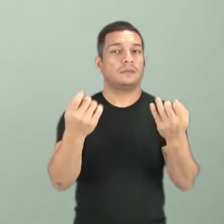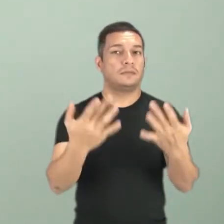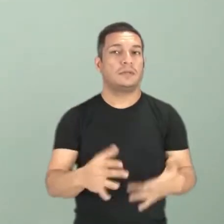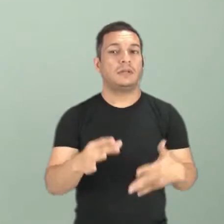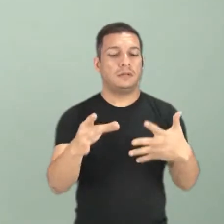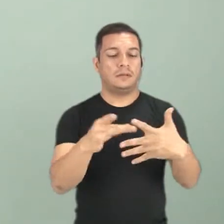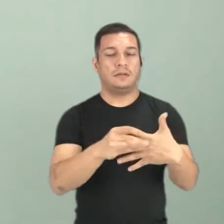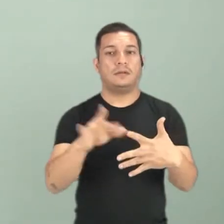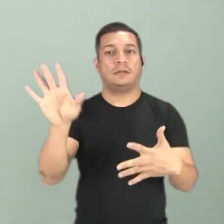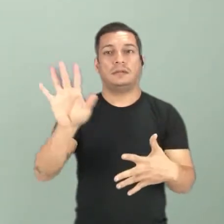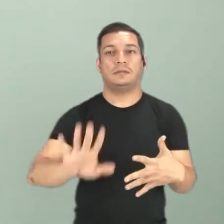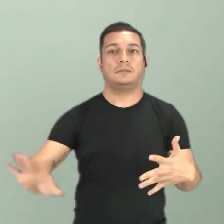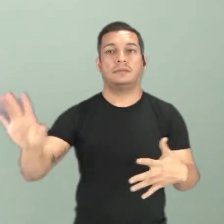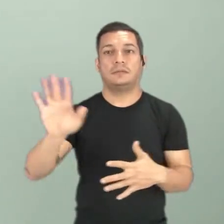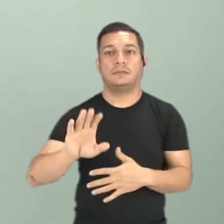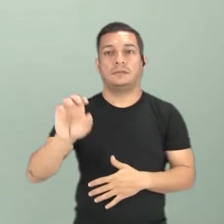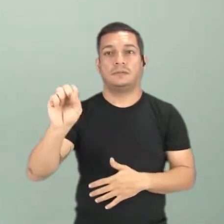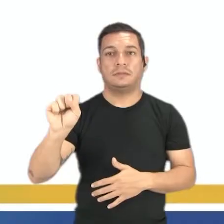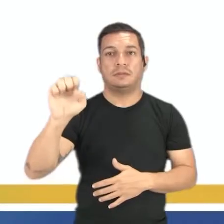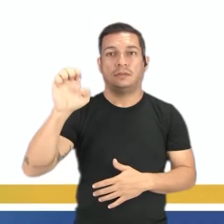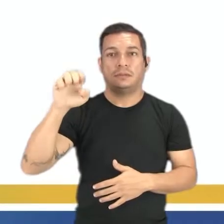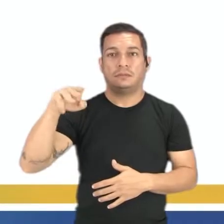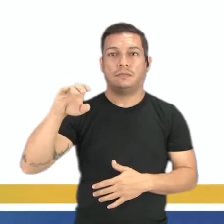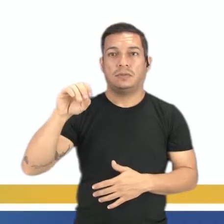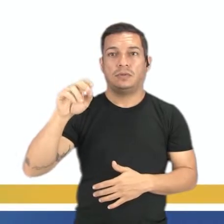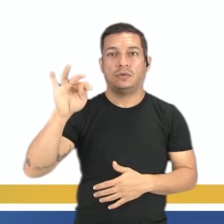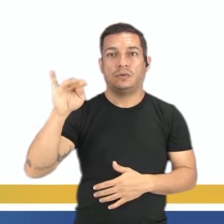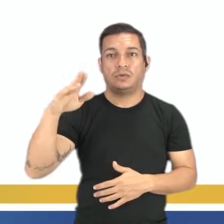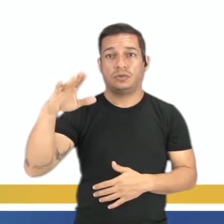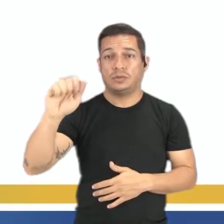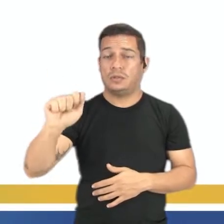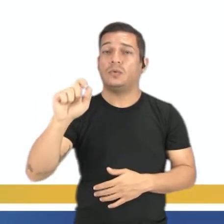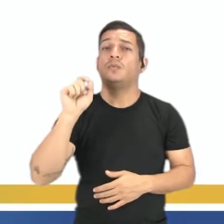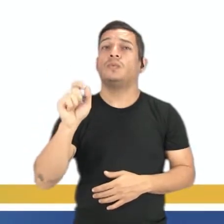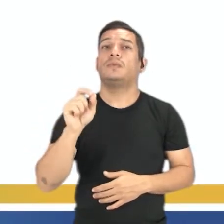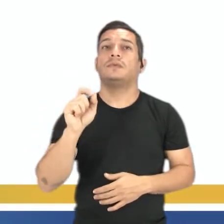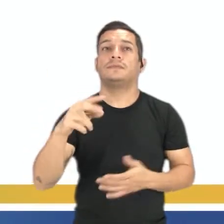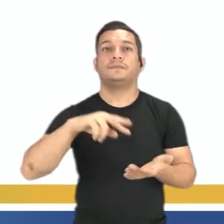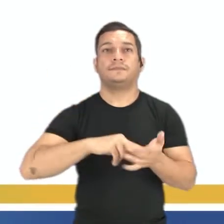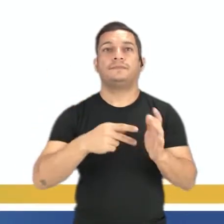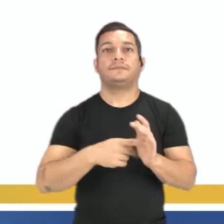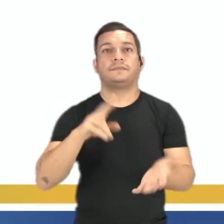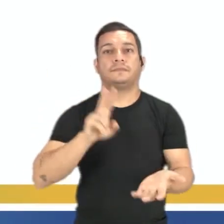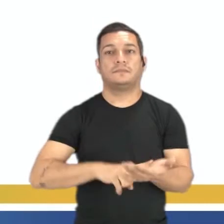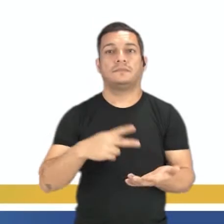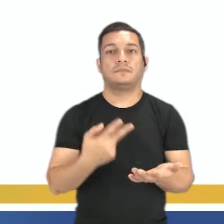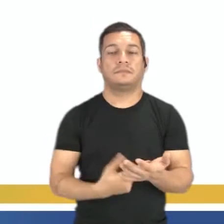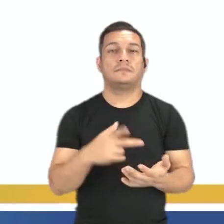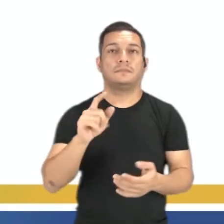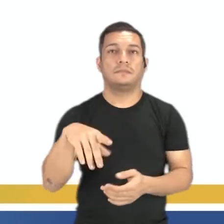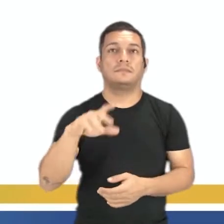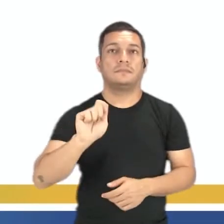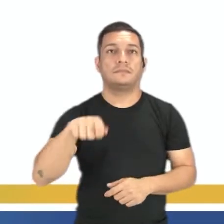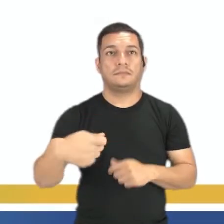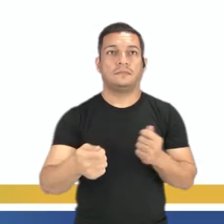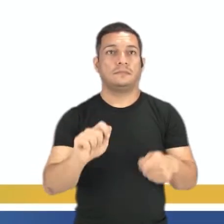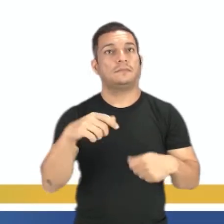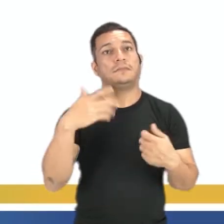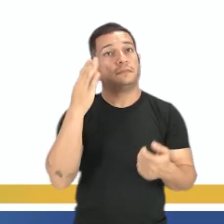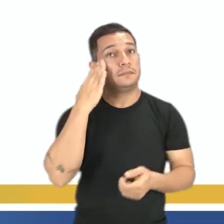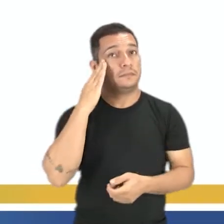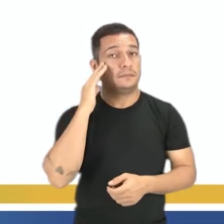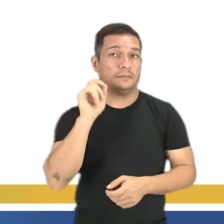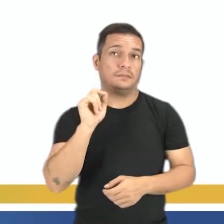a semiótica. Acompanhe o conceito. A semiótica significa a interpretação de signos, ou